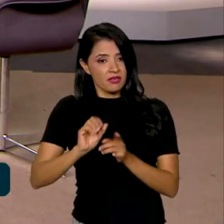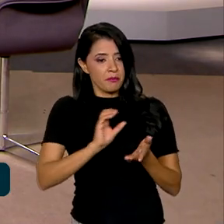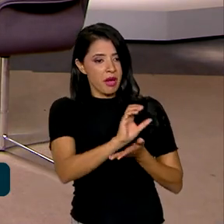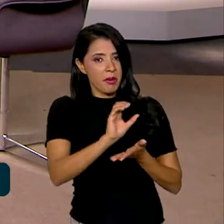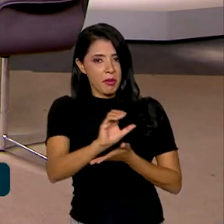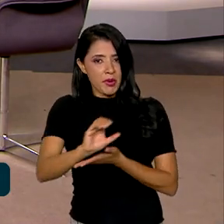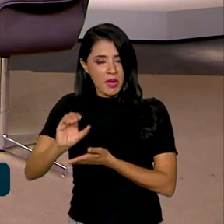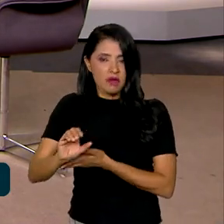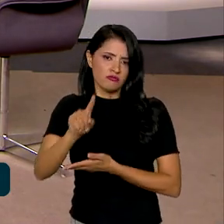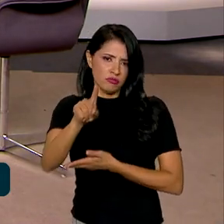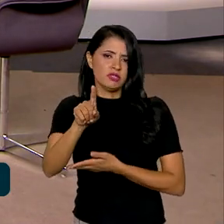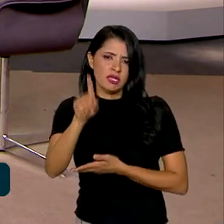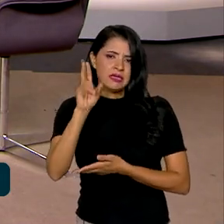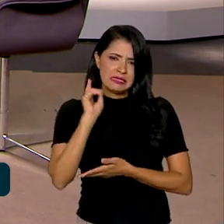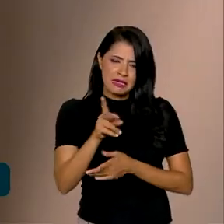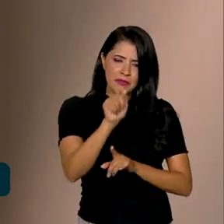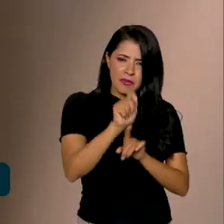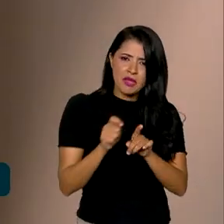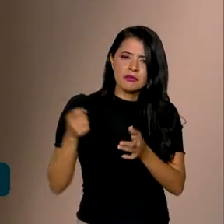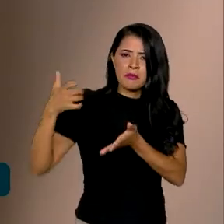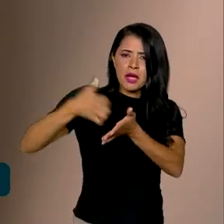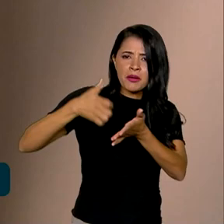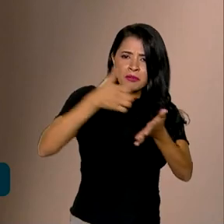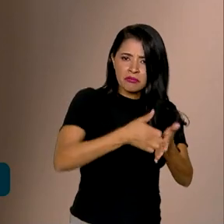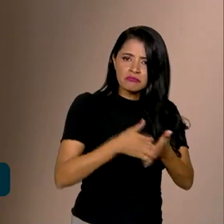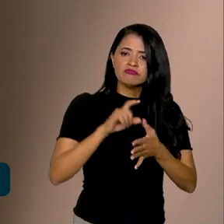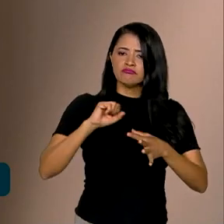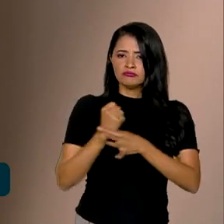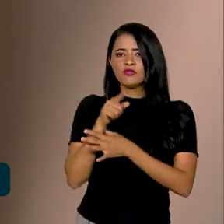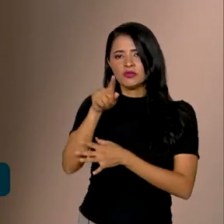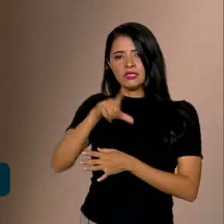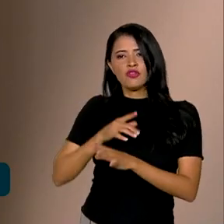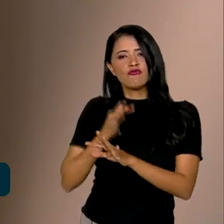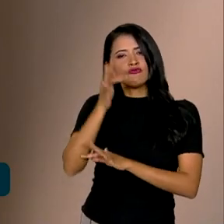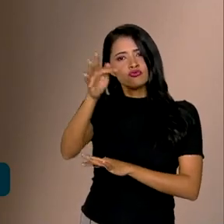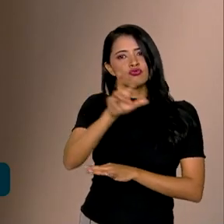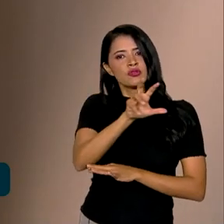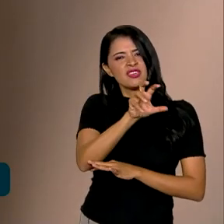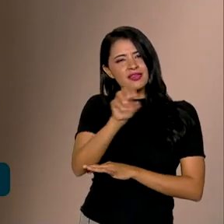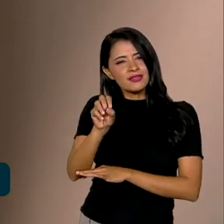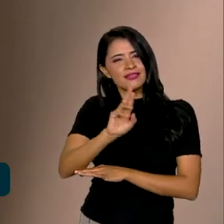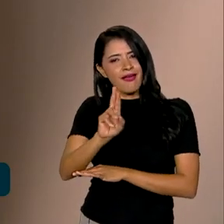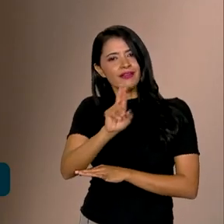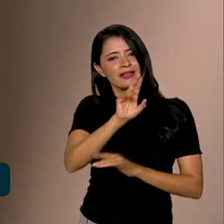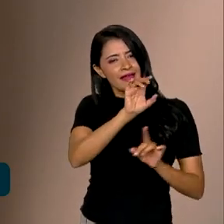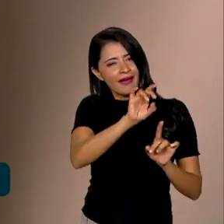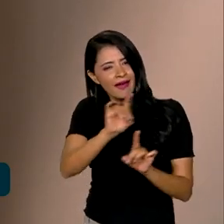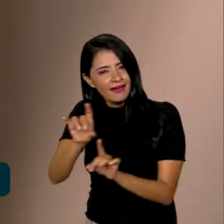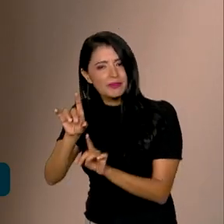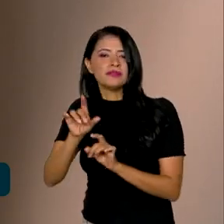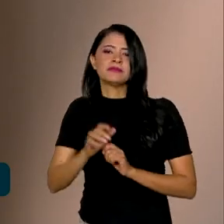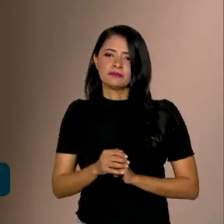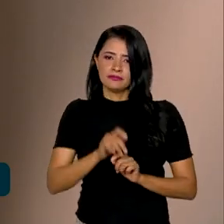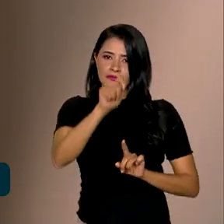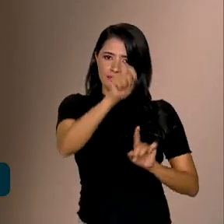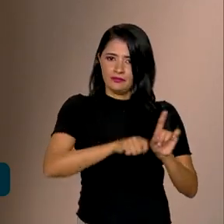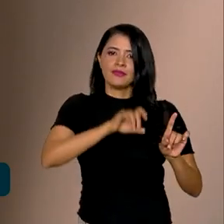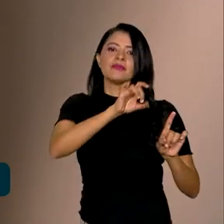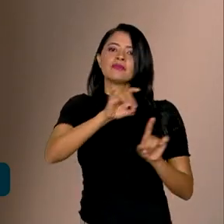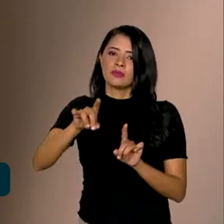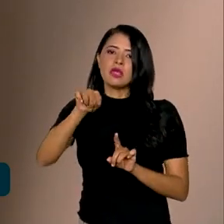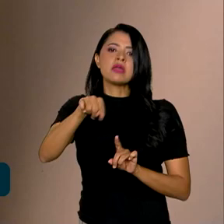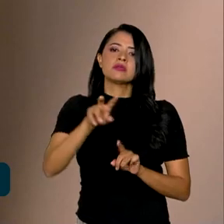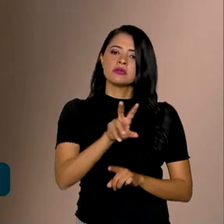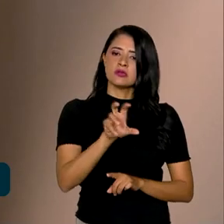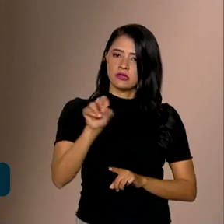direitinho, todo mês, e isso vai te garantir que você vai ter esses 500 reais lá na frente. E é muito importante dizer que esses 500 reais, eles vão